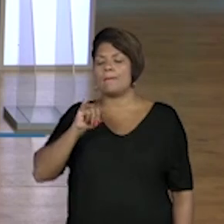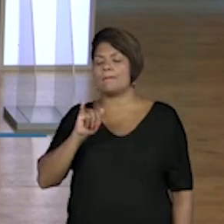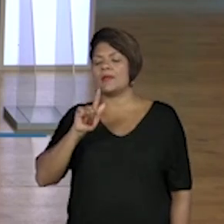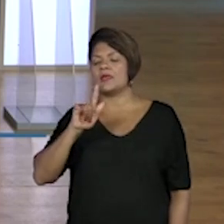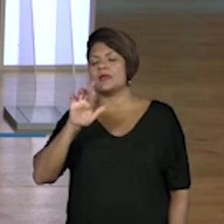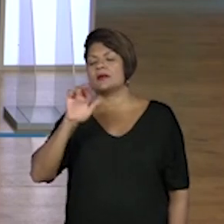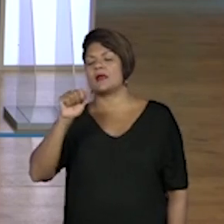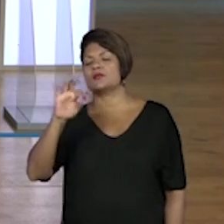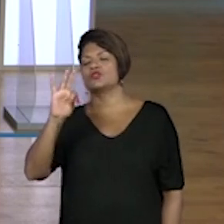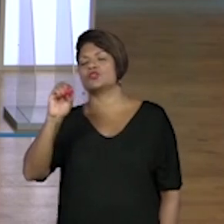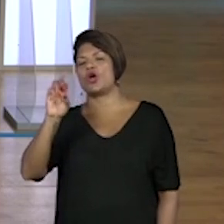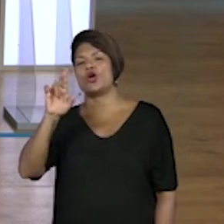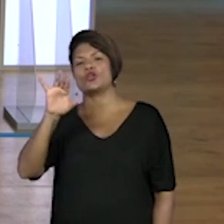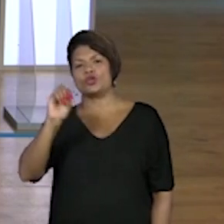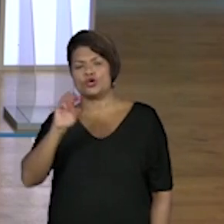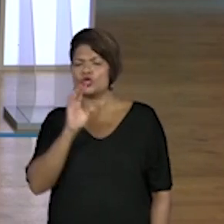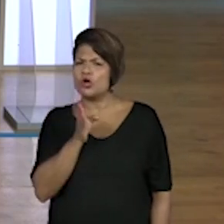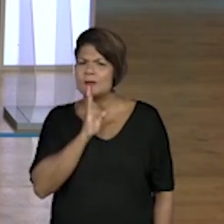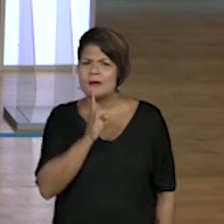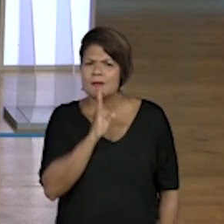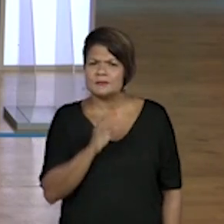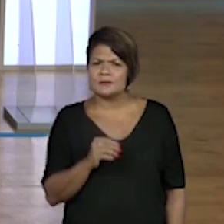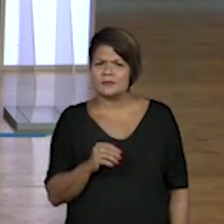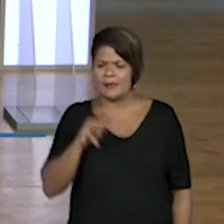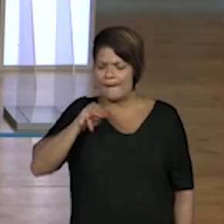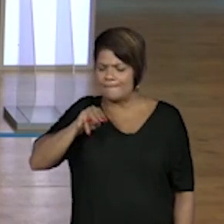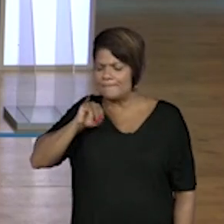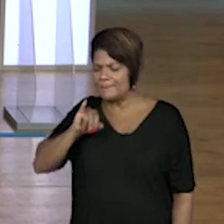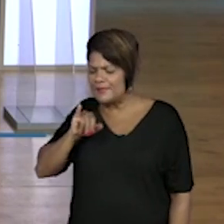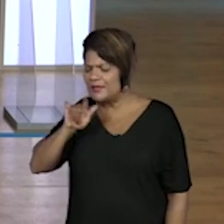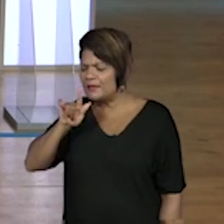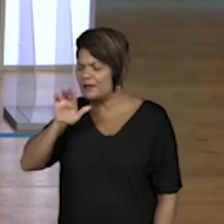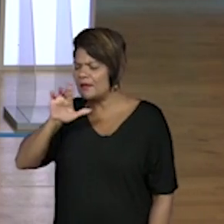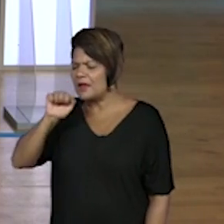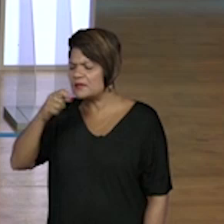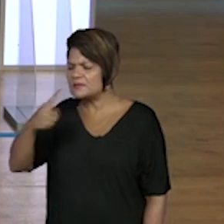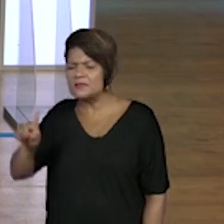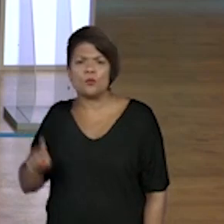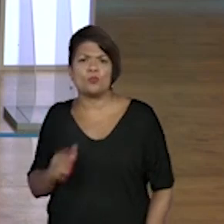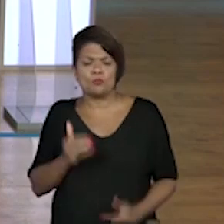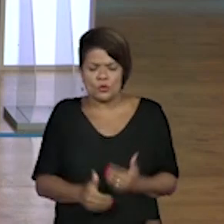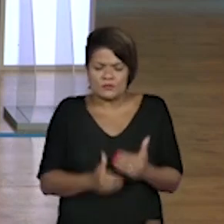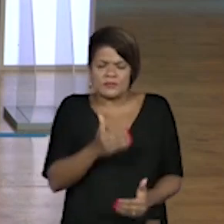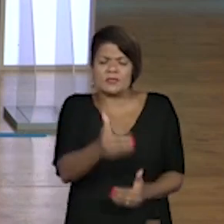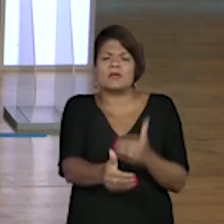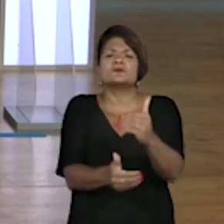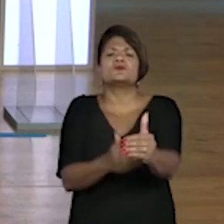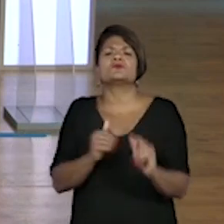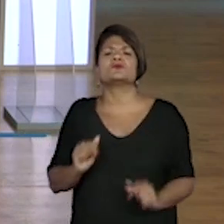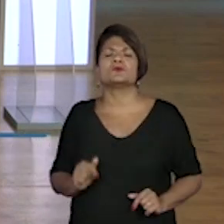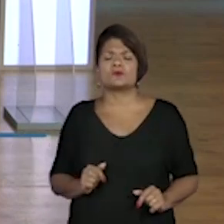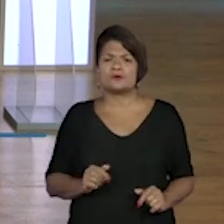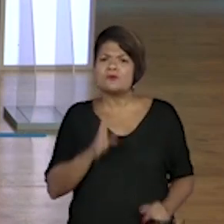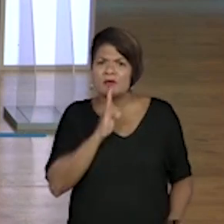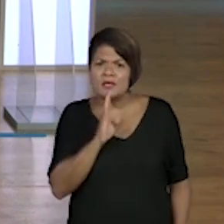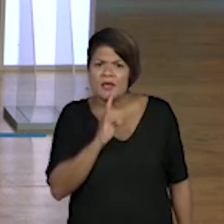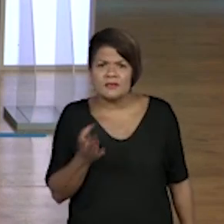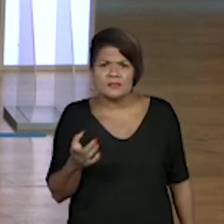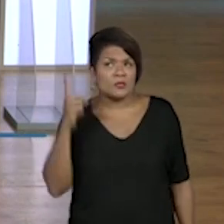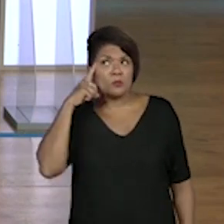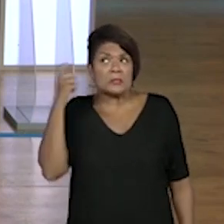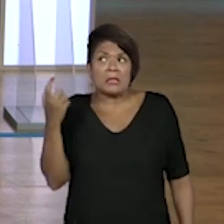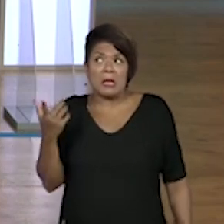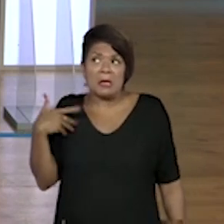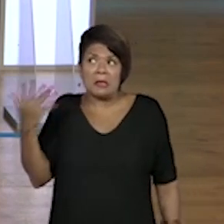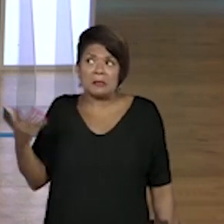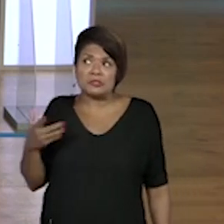gente, professora? Já escutaram falar, né? Sobre processo migratório, processo de migração. Ou tem alguma ideia? Porque às vezes